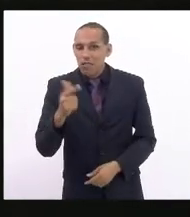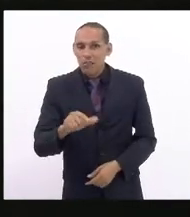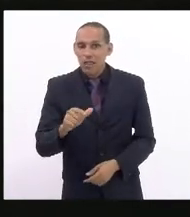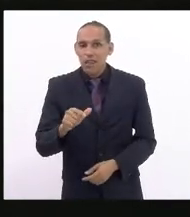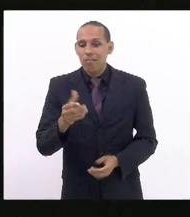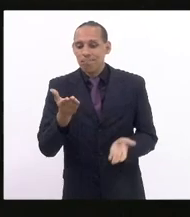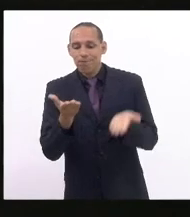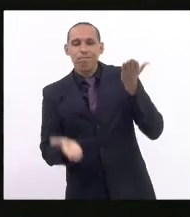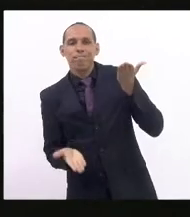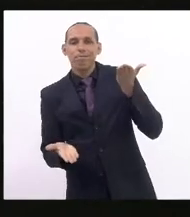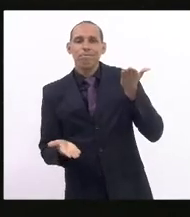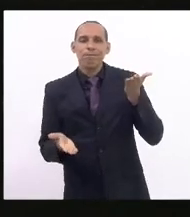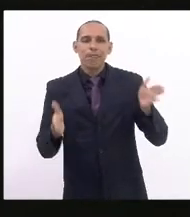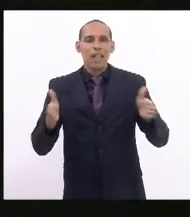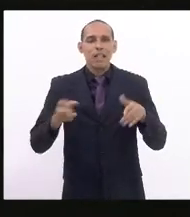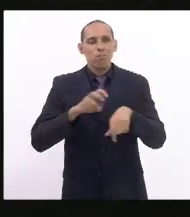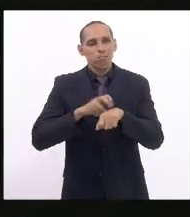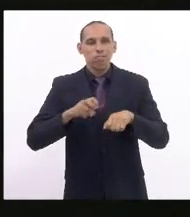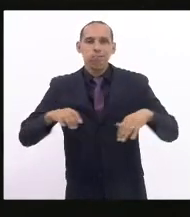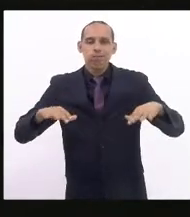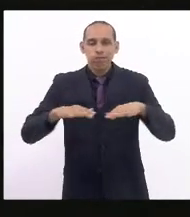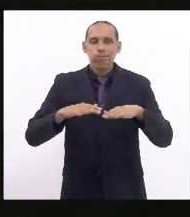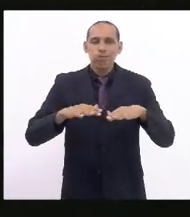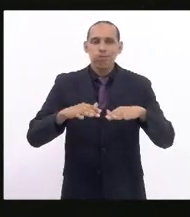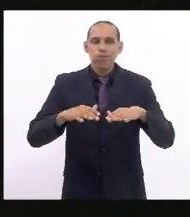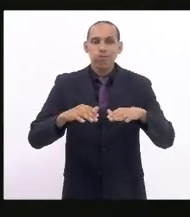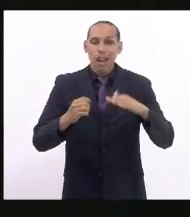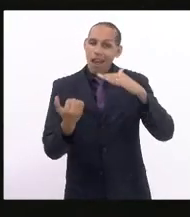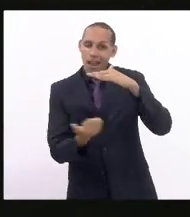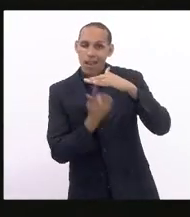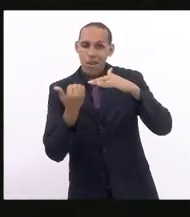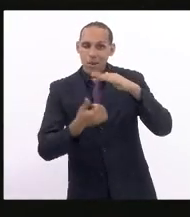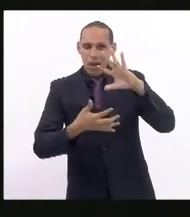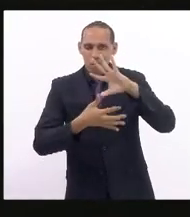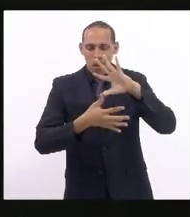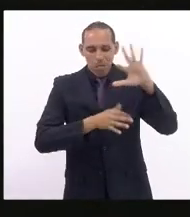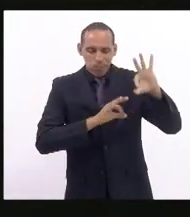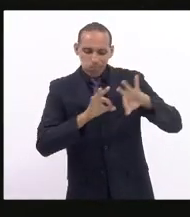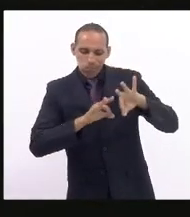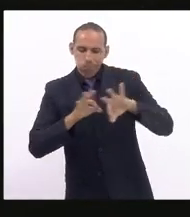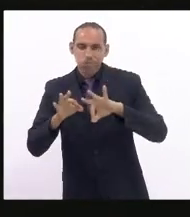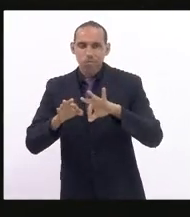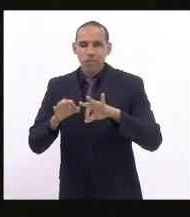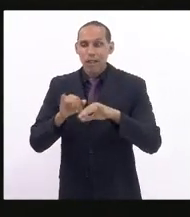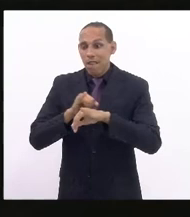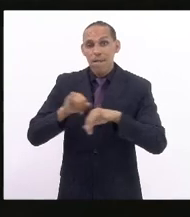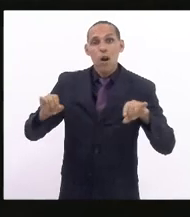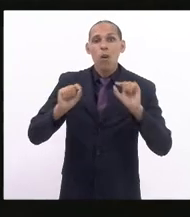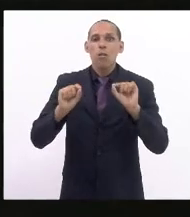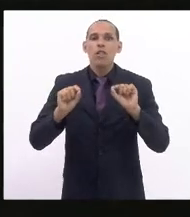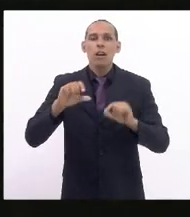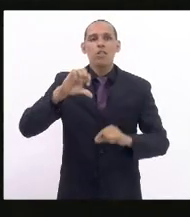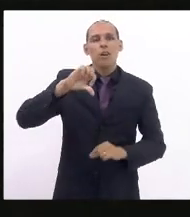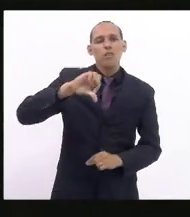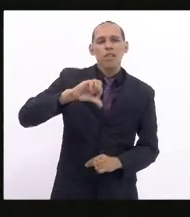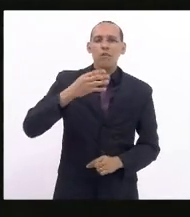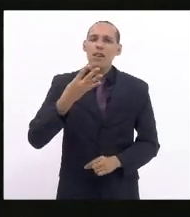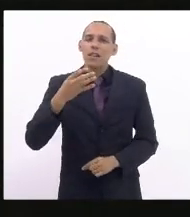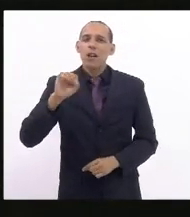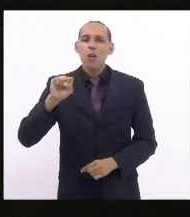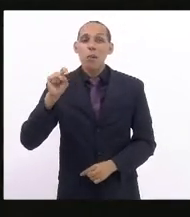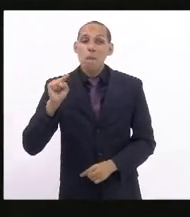pandemia. O mapa das empresas nos informa que 948 mil empresas foram